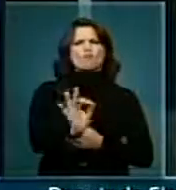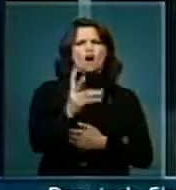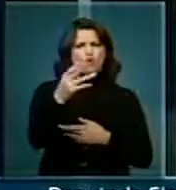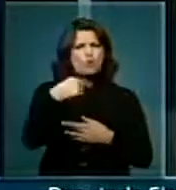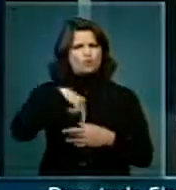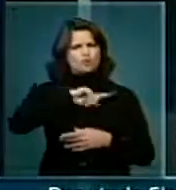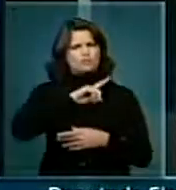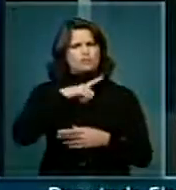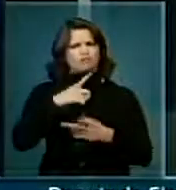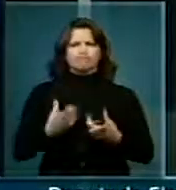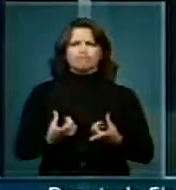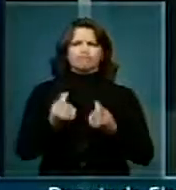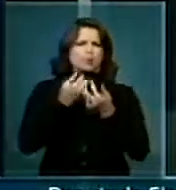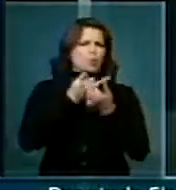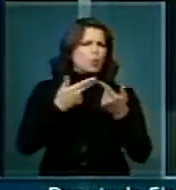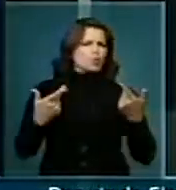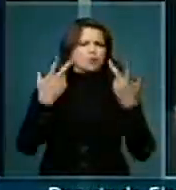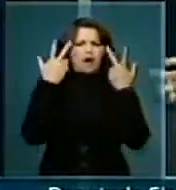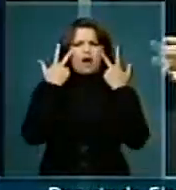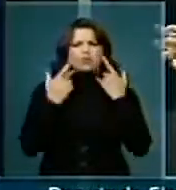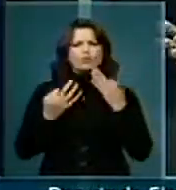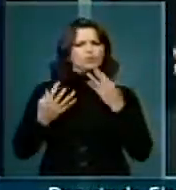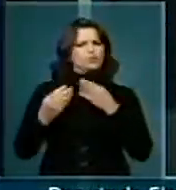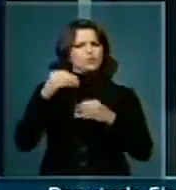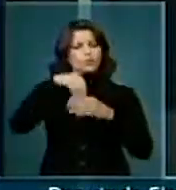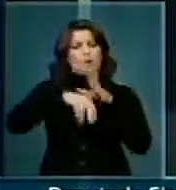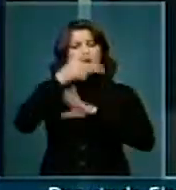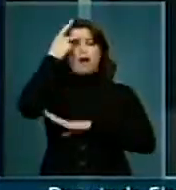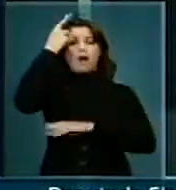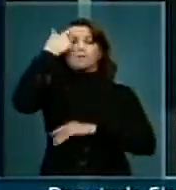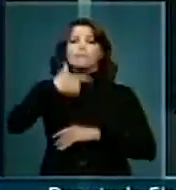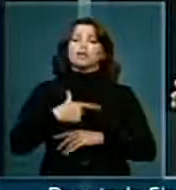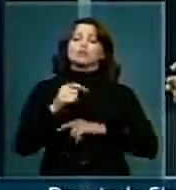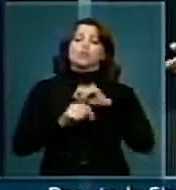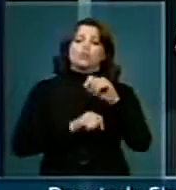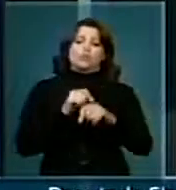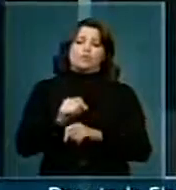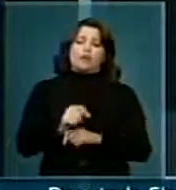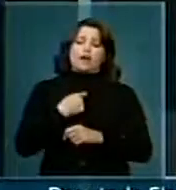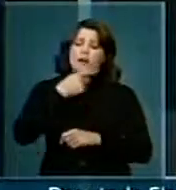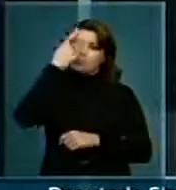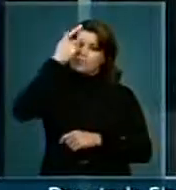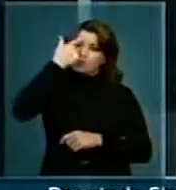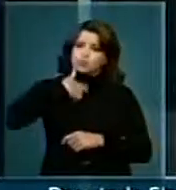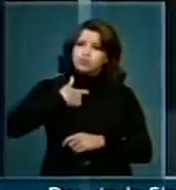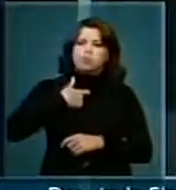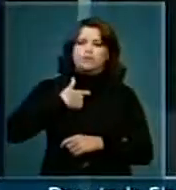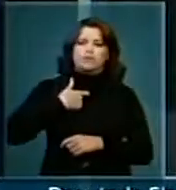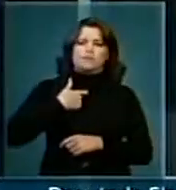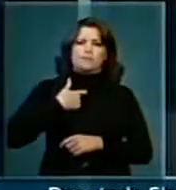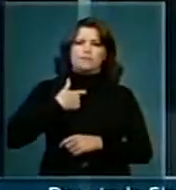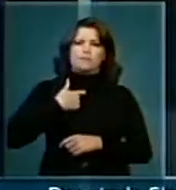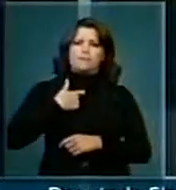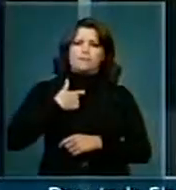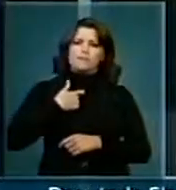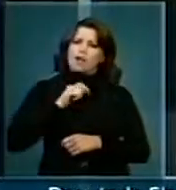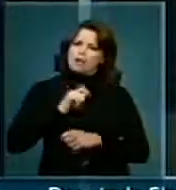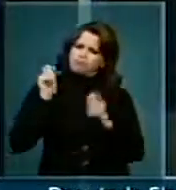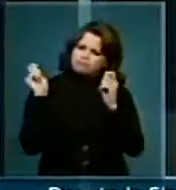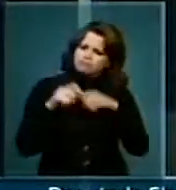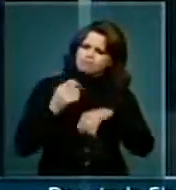nós temos, grandes riquezas naturais, o ser humano, o fator de